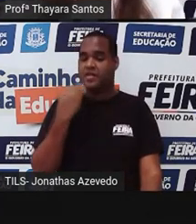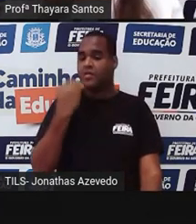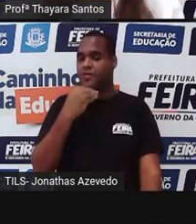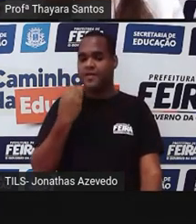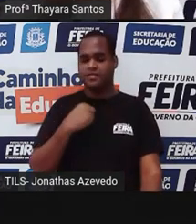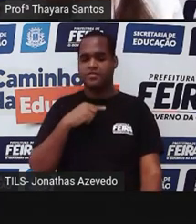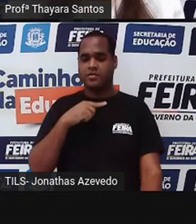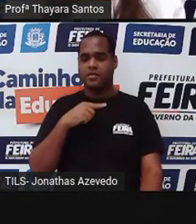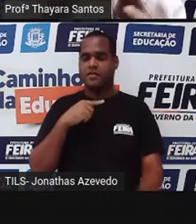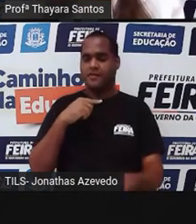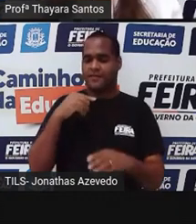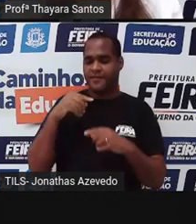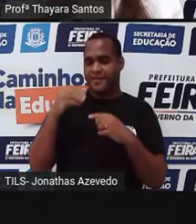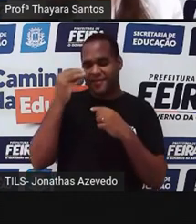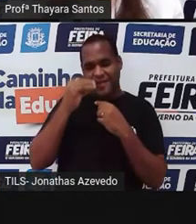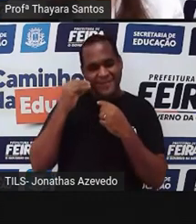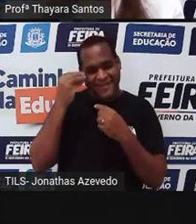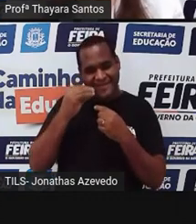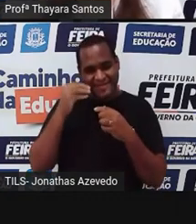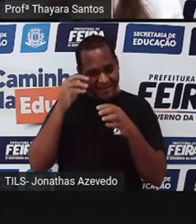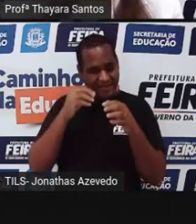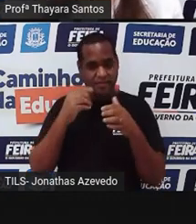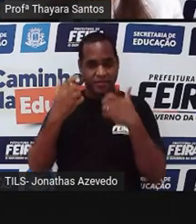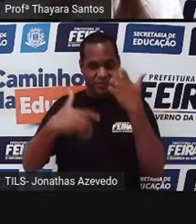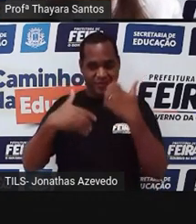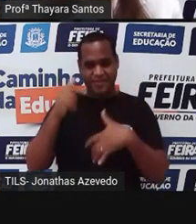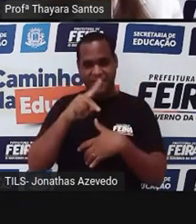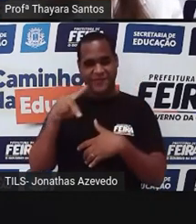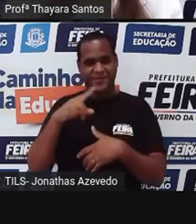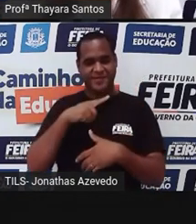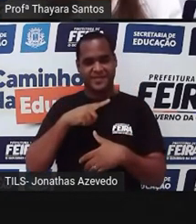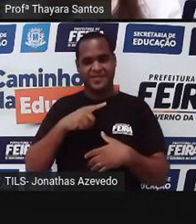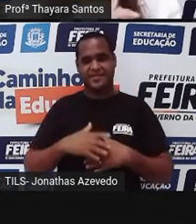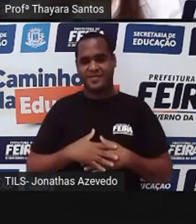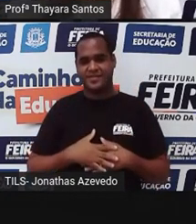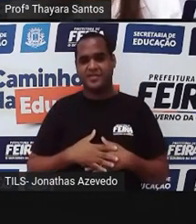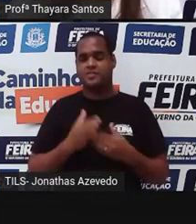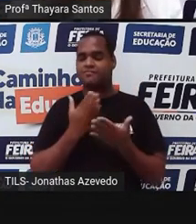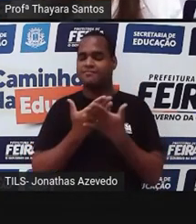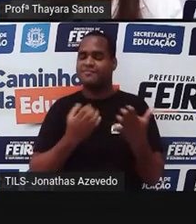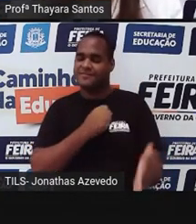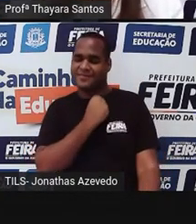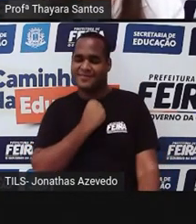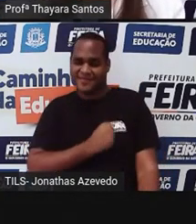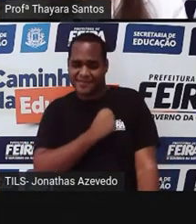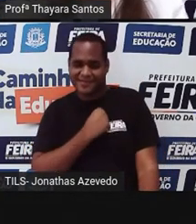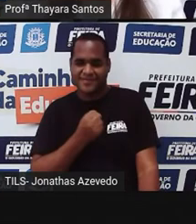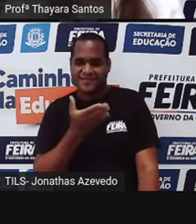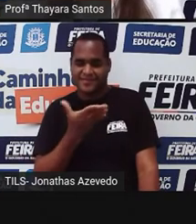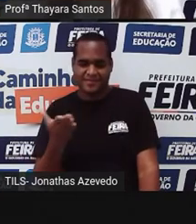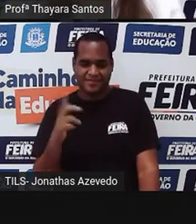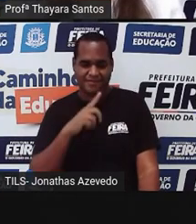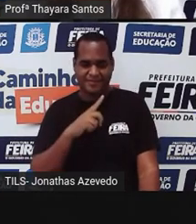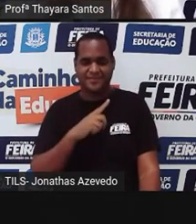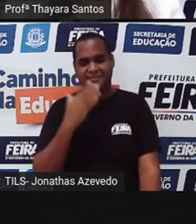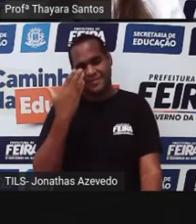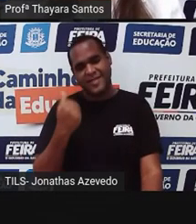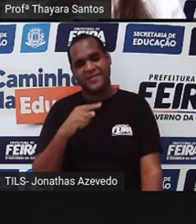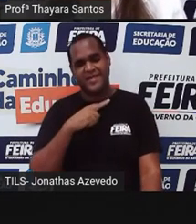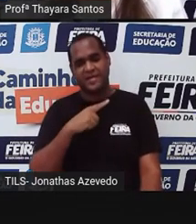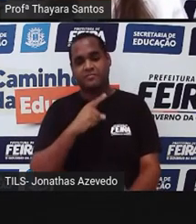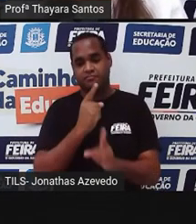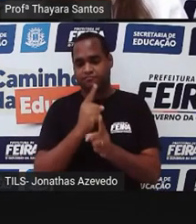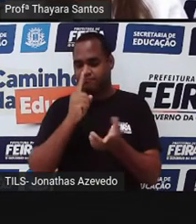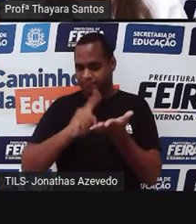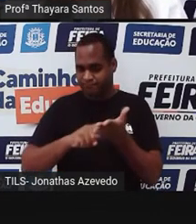pra fazer vários experimentos e comentar com os professores. Eu vou morrer de saudade de vocês, mas eu sei que a gente já tem um encontro